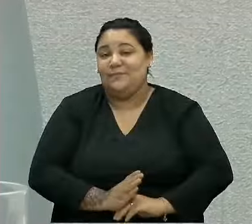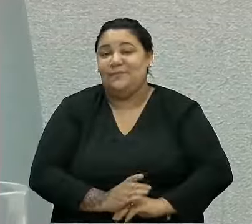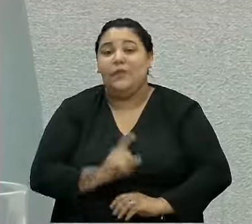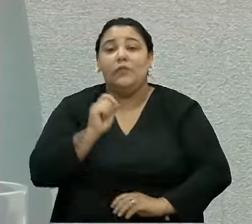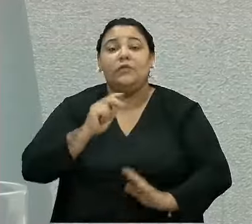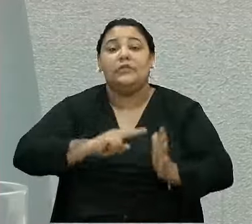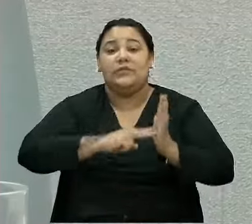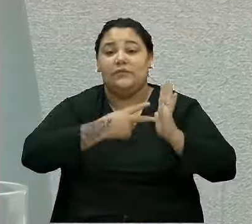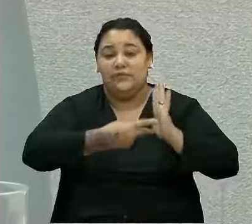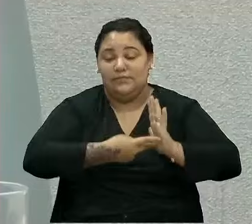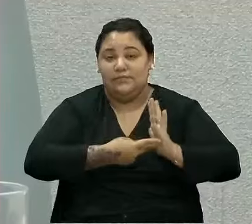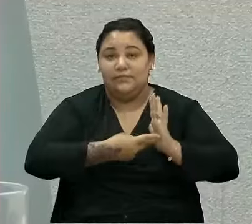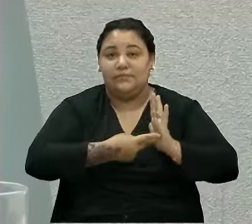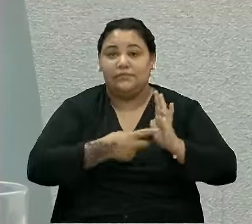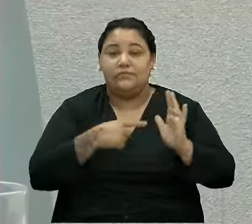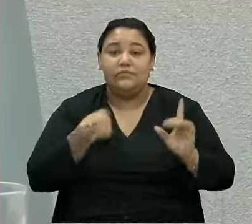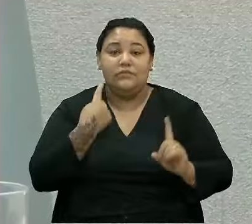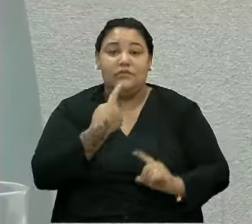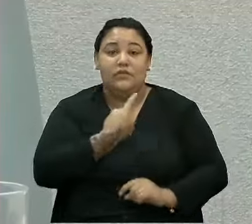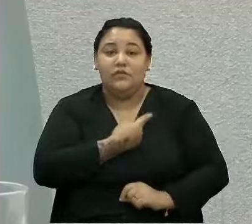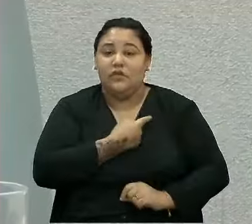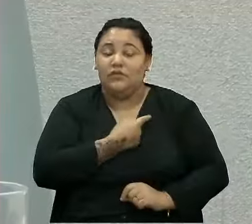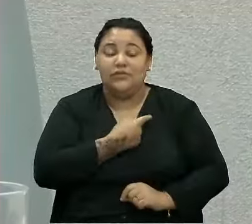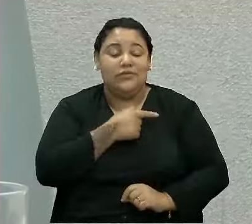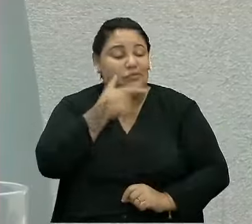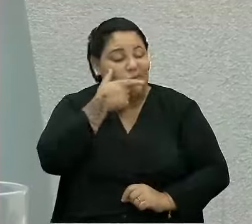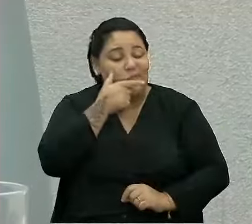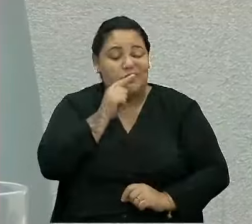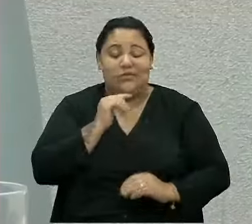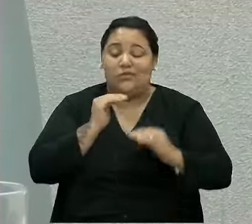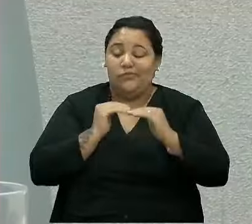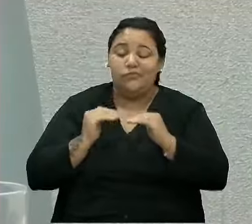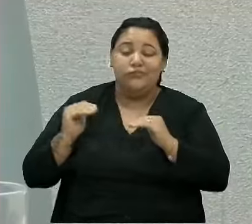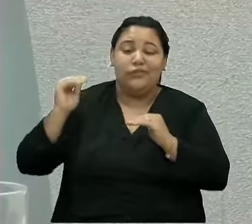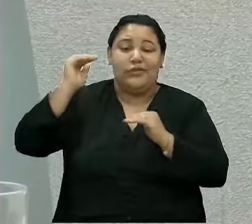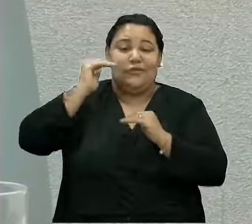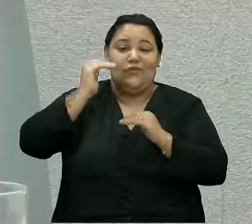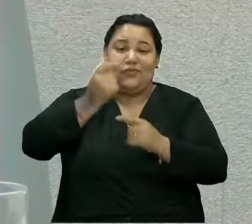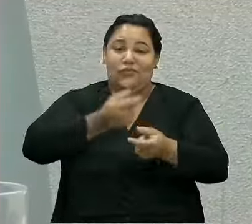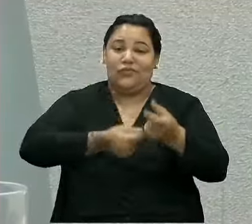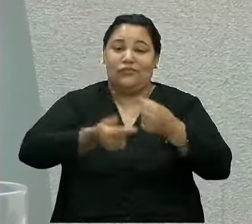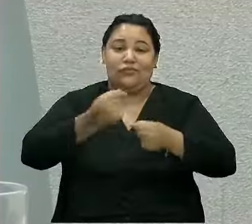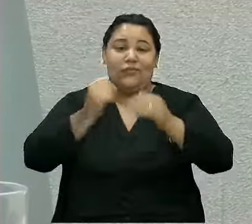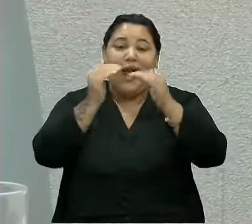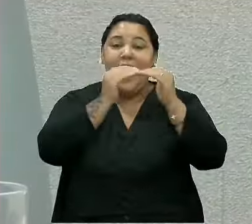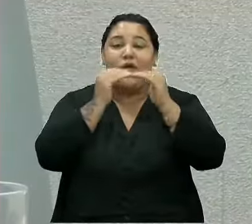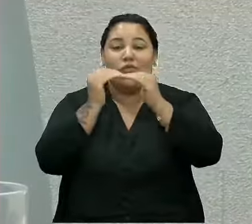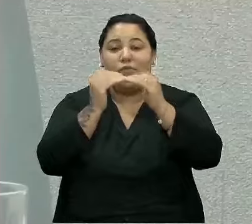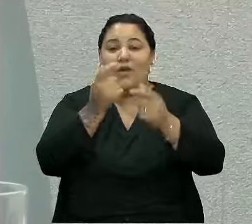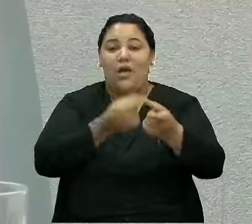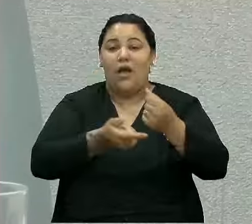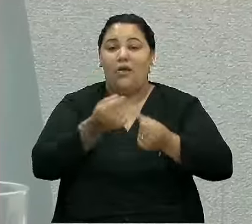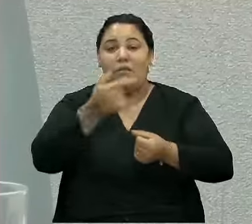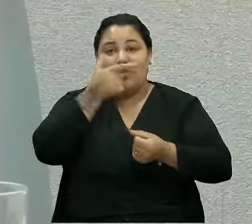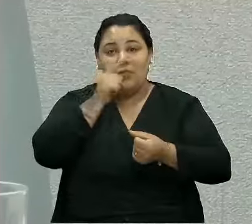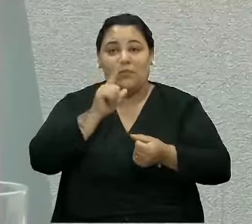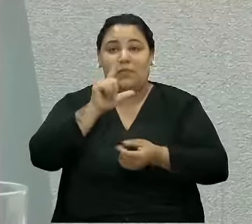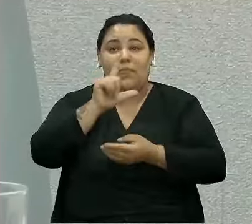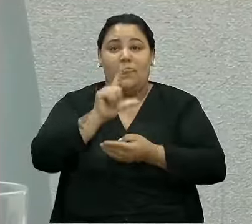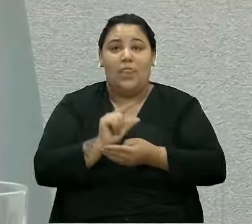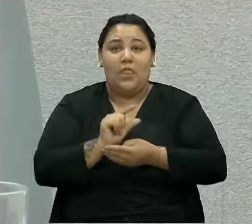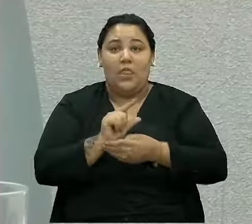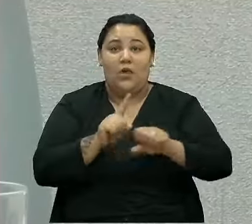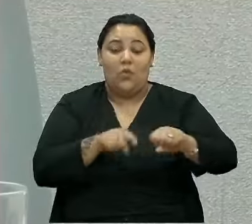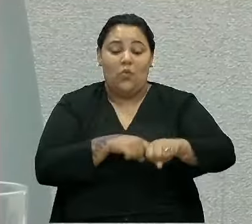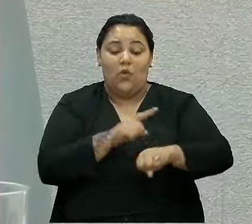significa? que nós não chegamos ao patamar deles ainda economicamente para podermos diminuir a jornada de